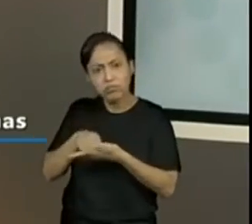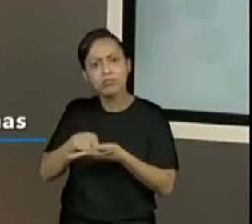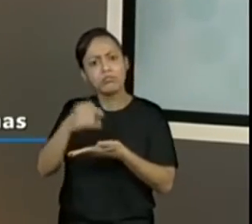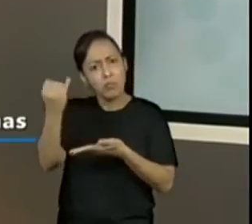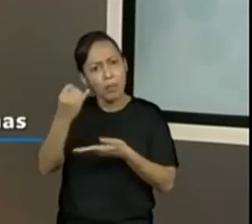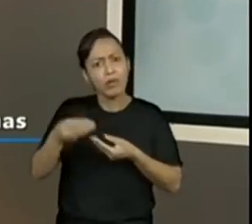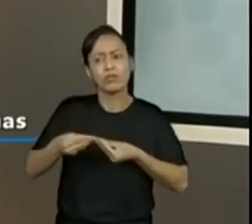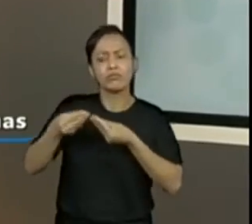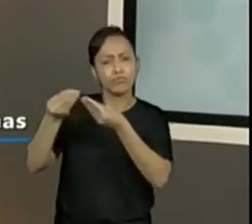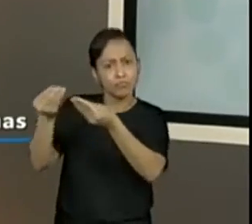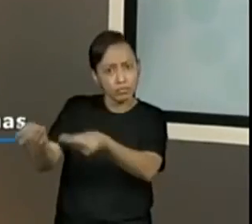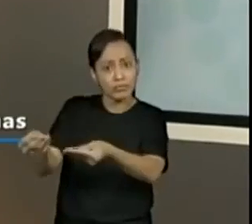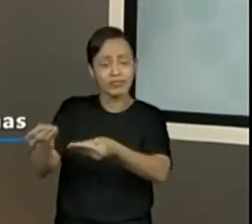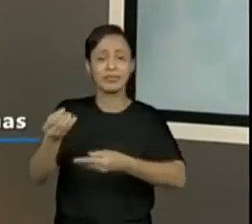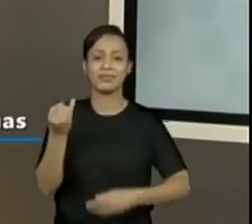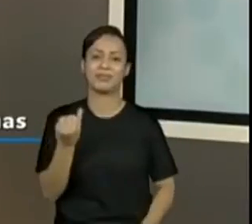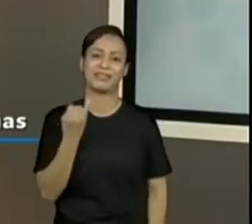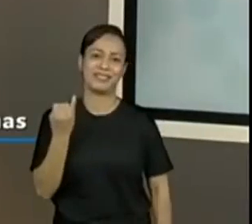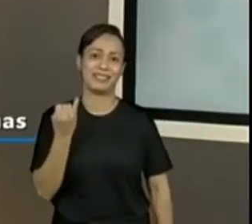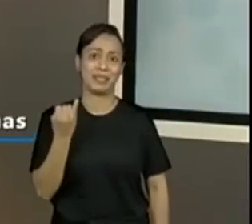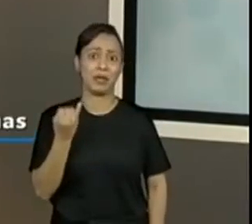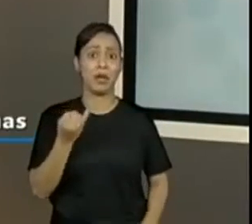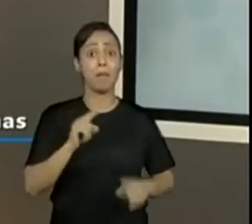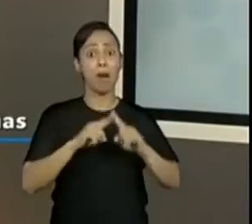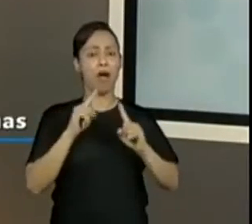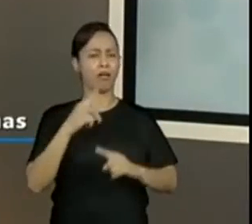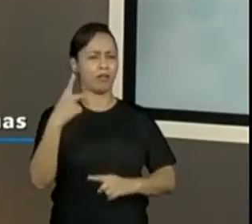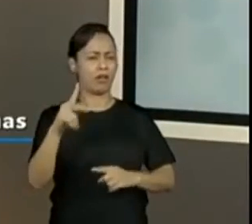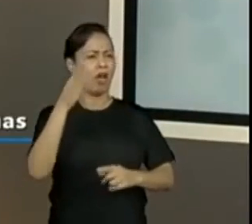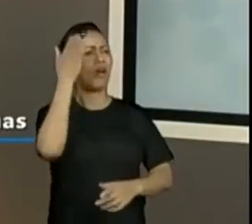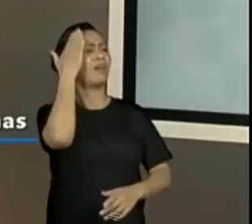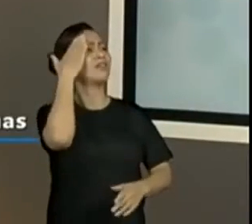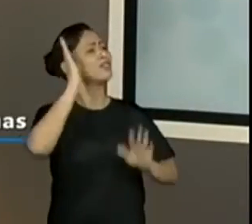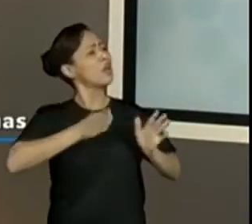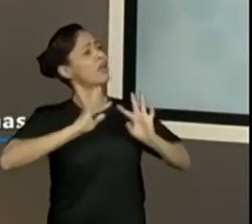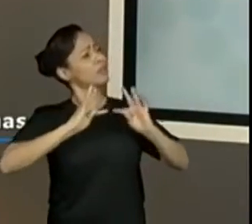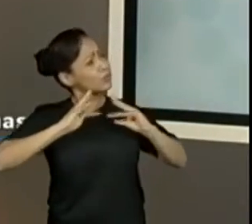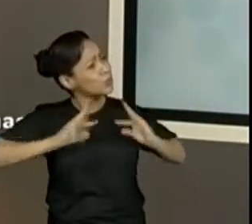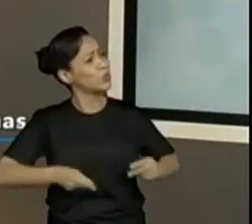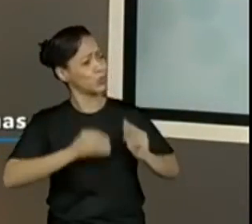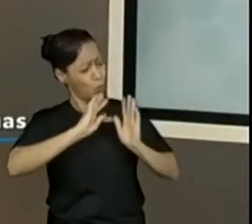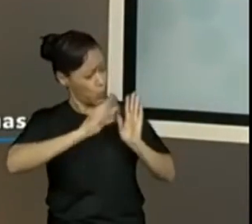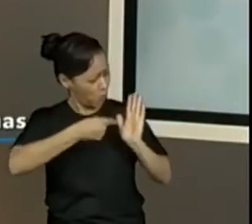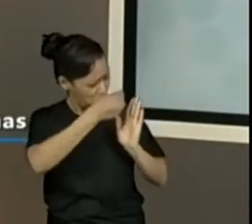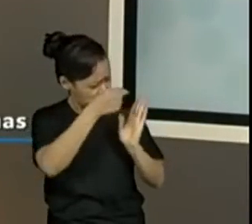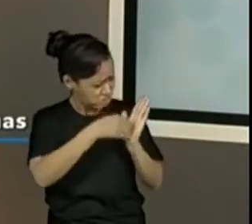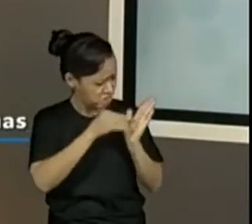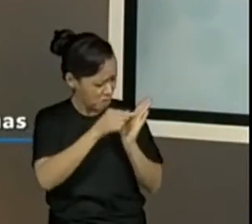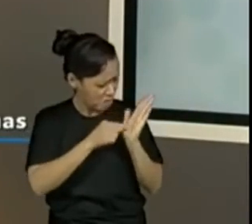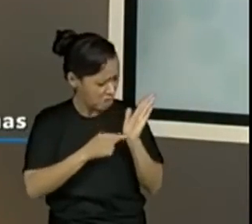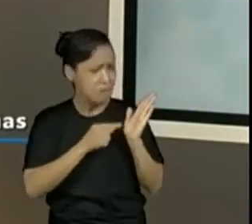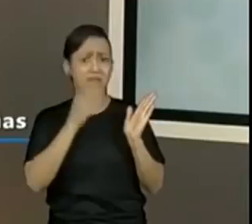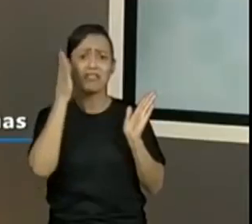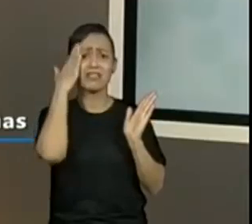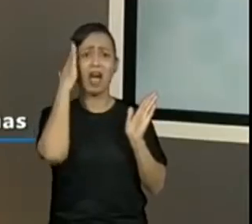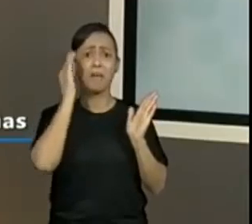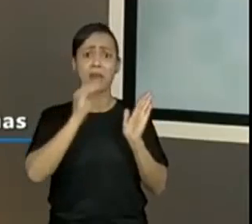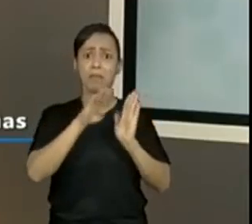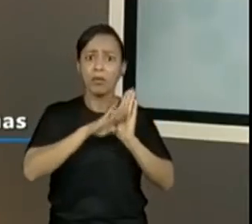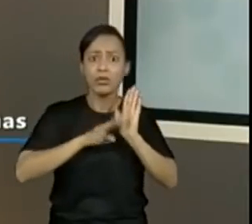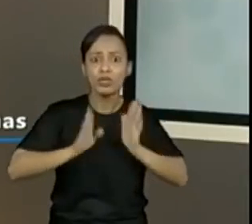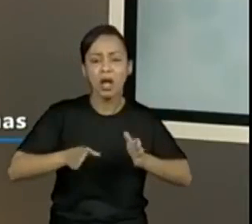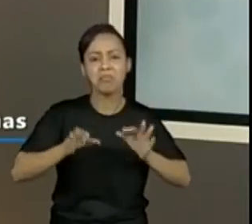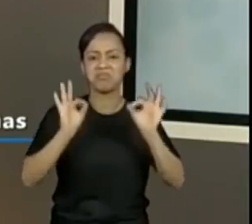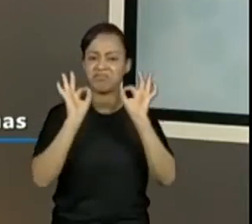É muito importante. E se você já está craque nisso tudo, faça a sua interação. Porque o é importante? Refazer,